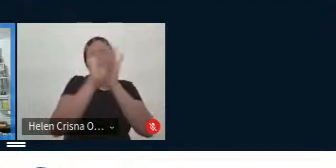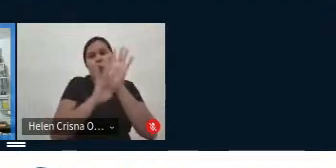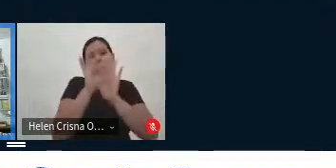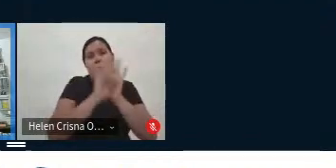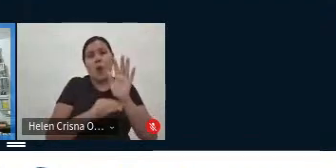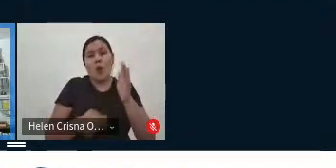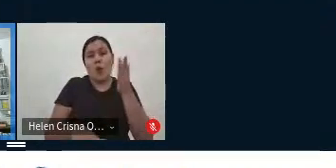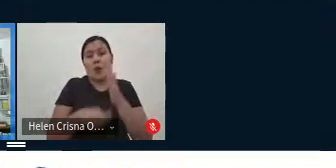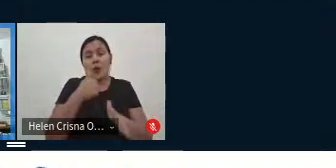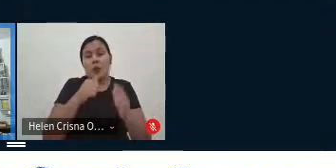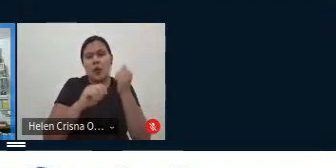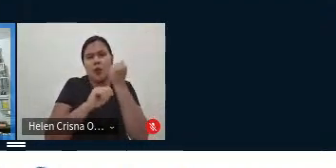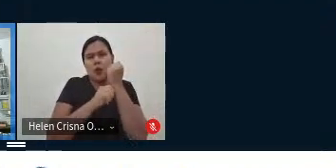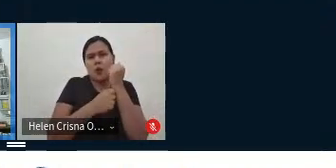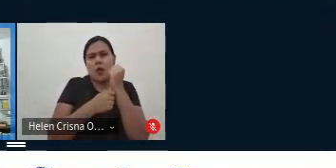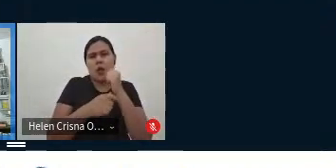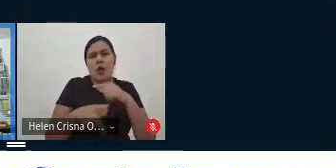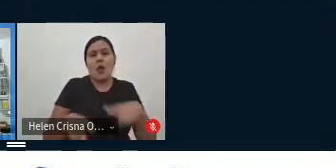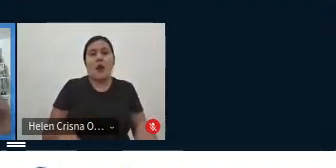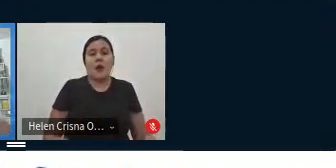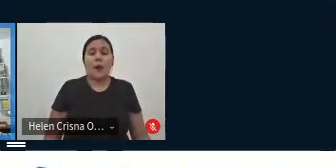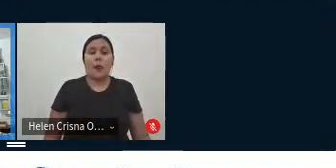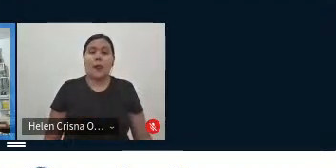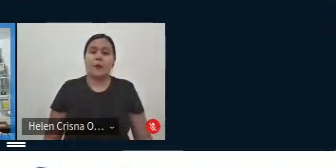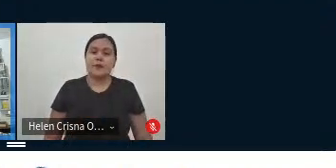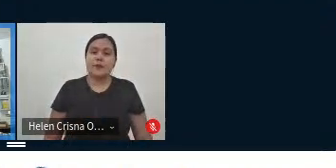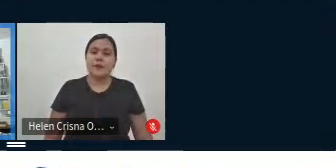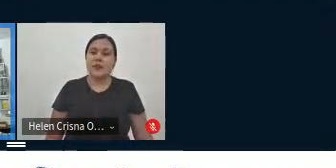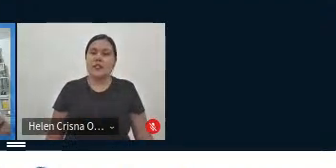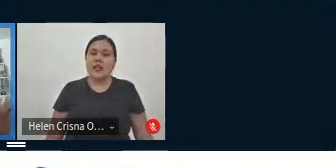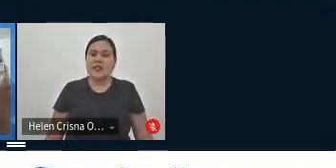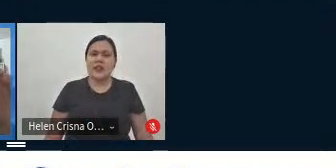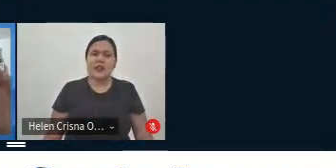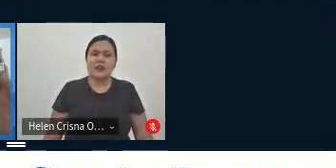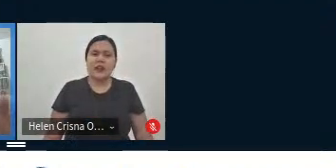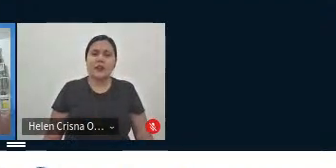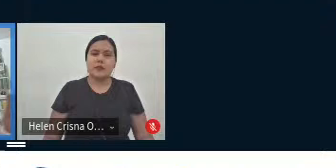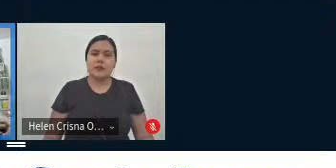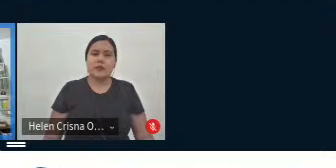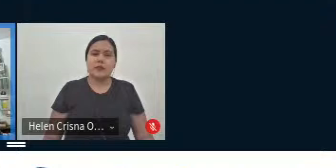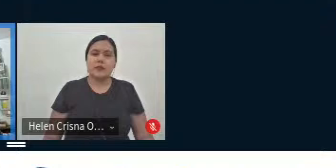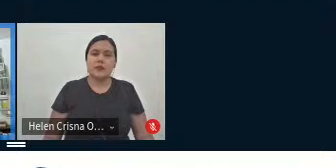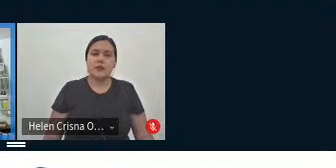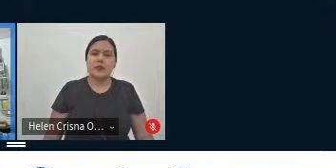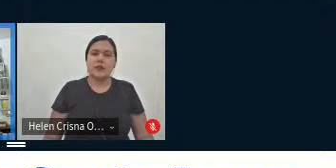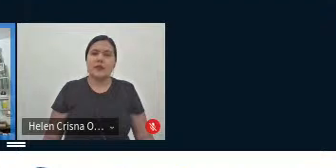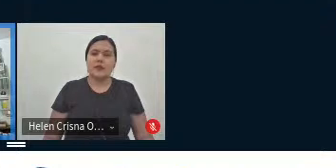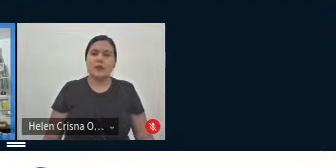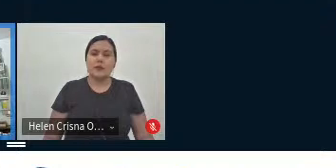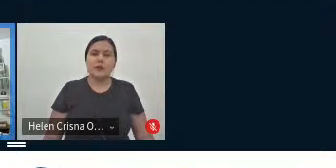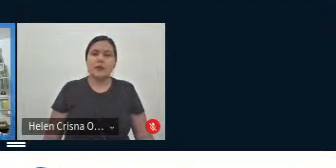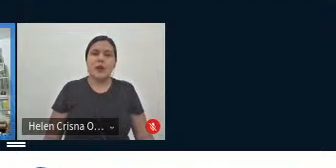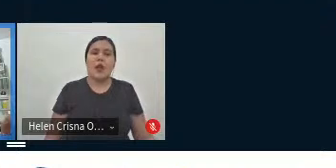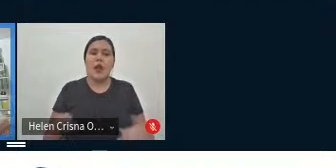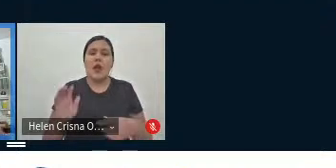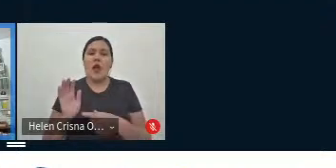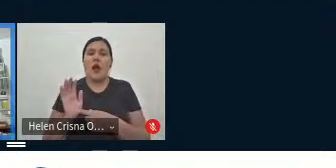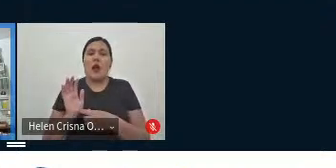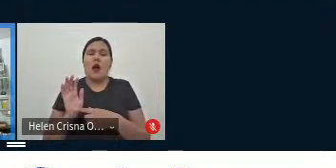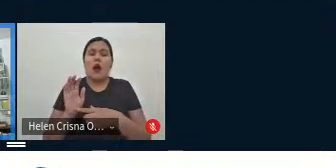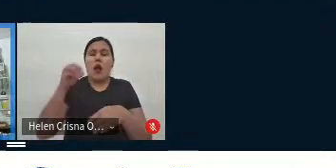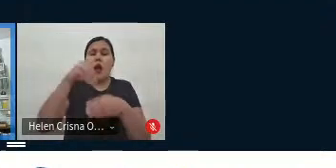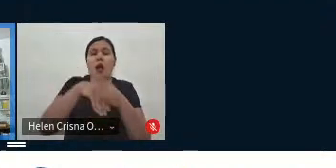aqui está o primeiro mistério, Misterite, o primeiro mistério, onde ele apresenta esse ornamento dentro do texto.